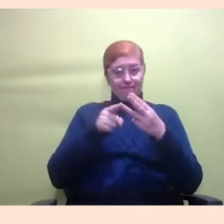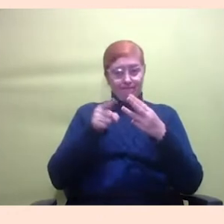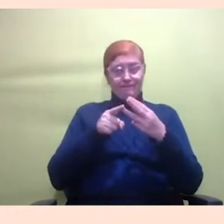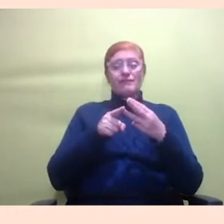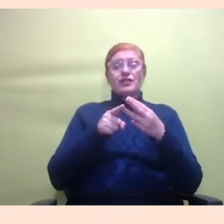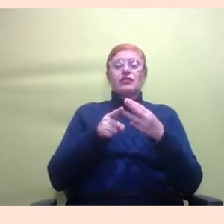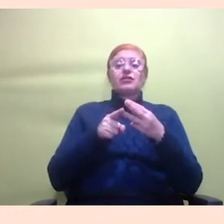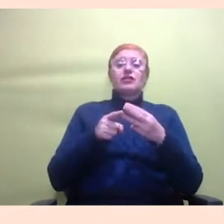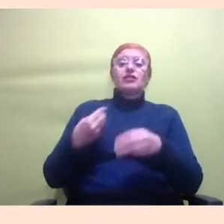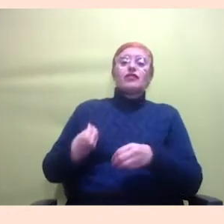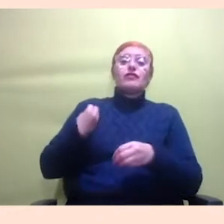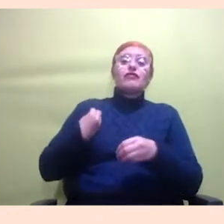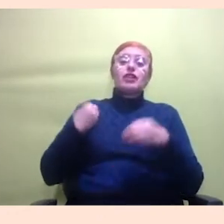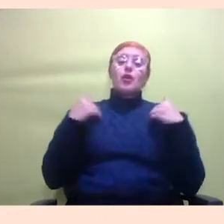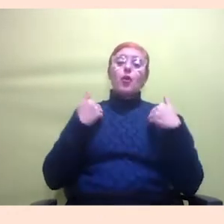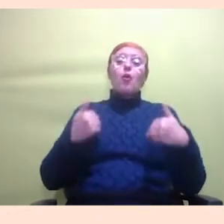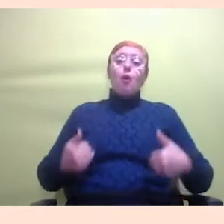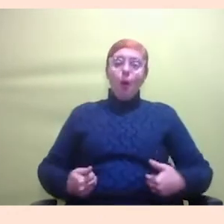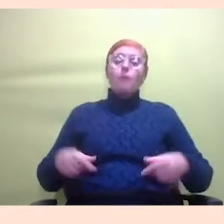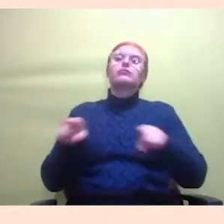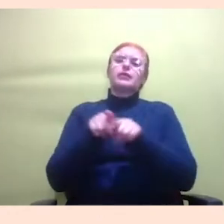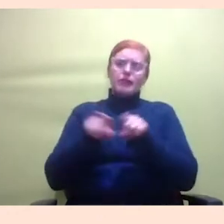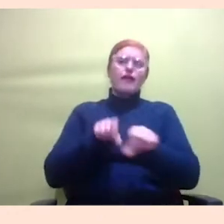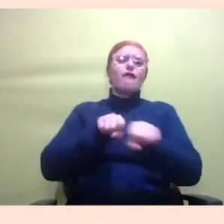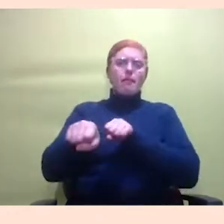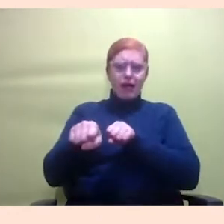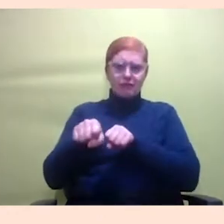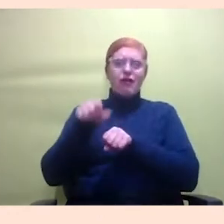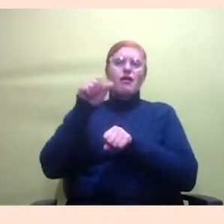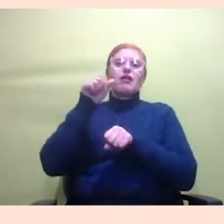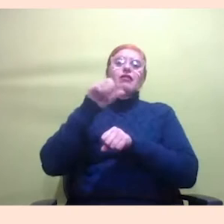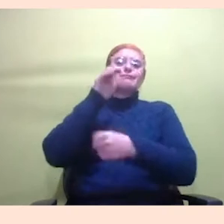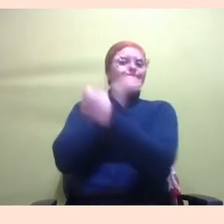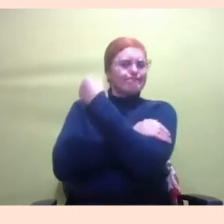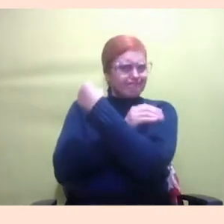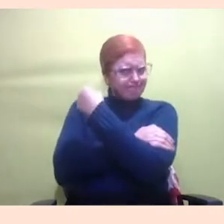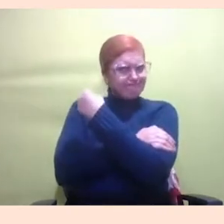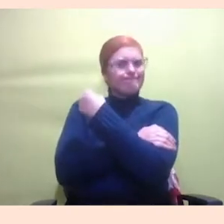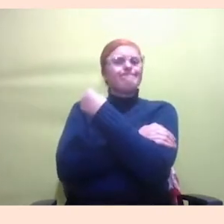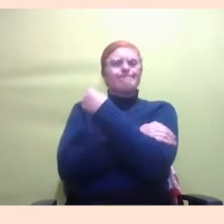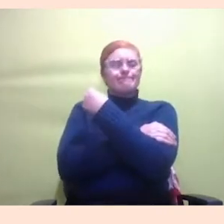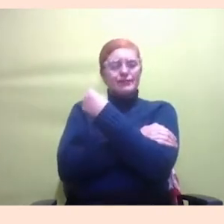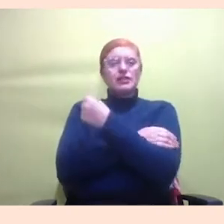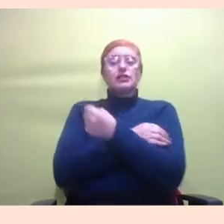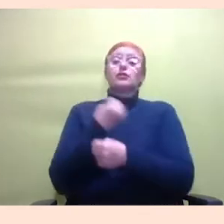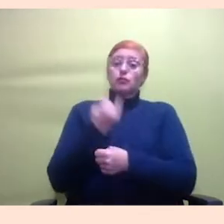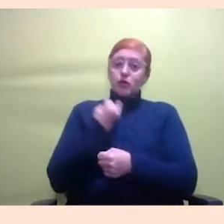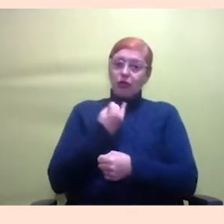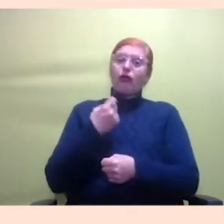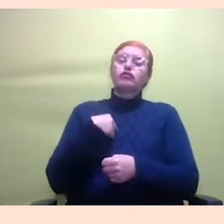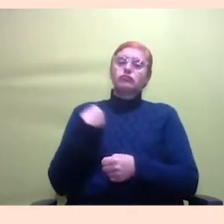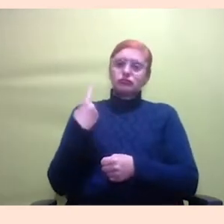corporais, que também na formação feminista é um negócio que é central para a gente, a